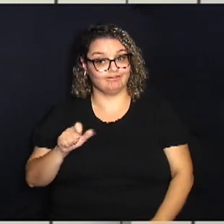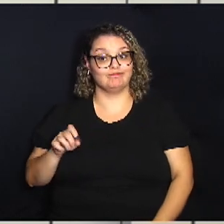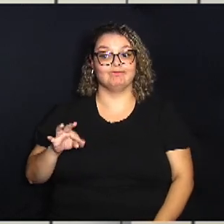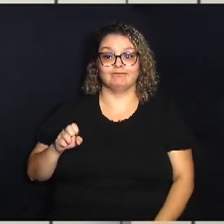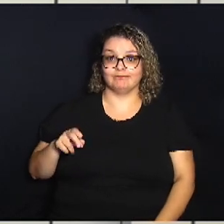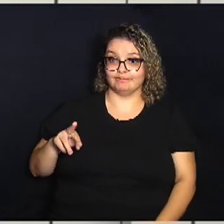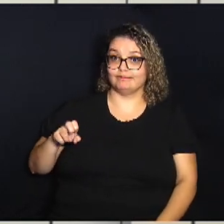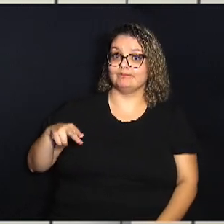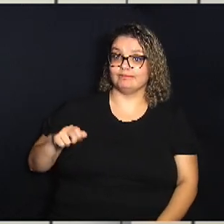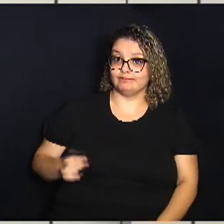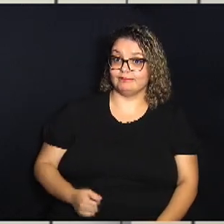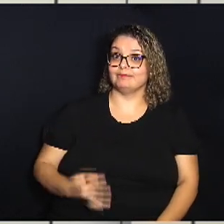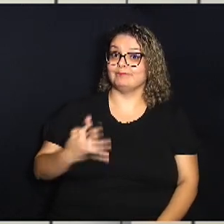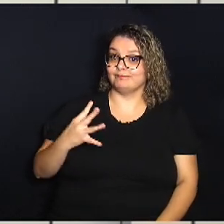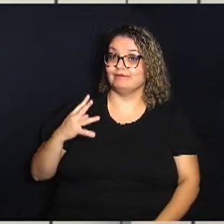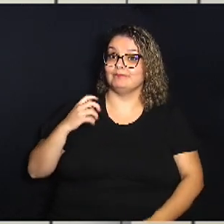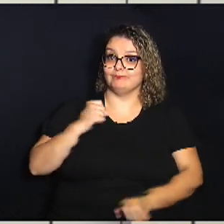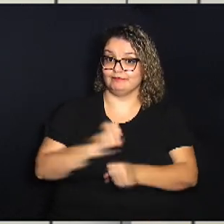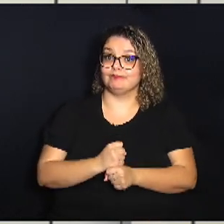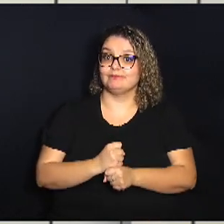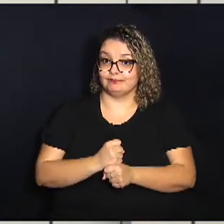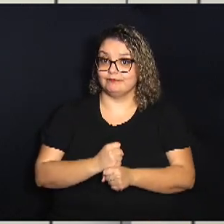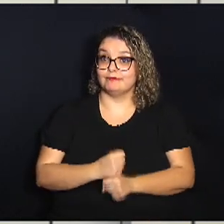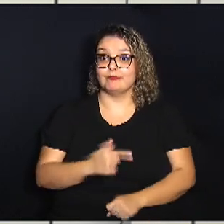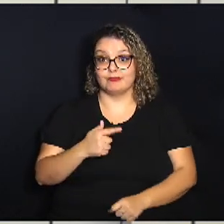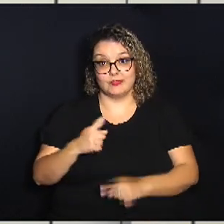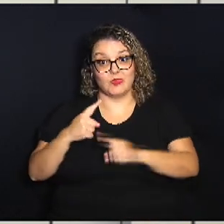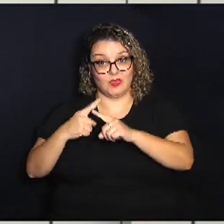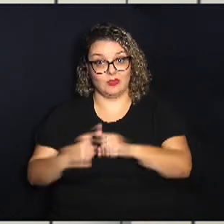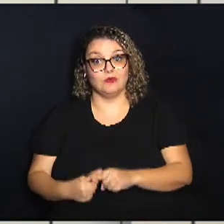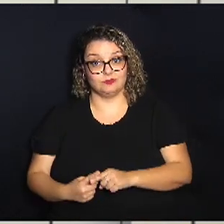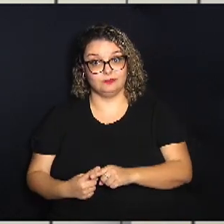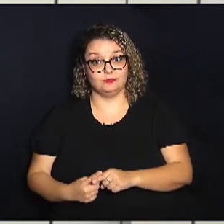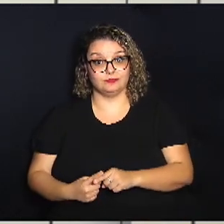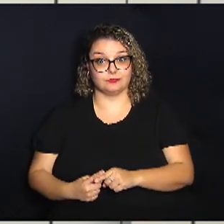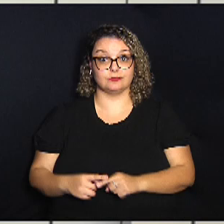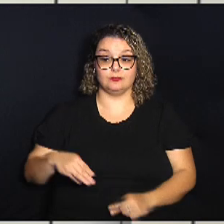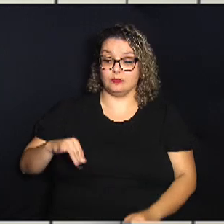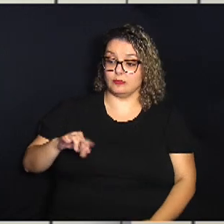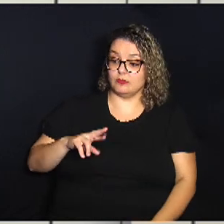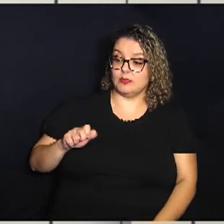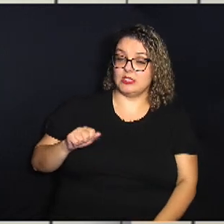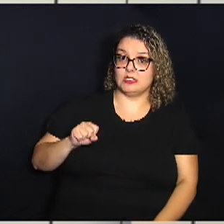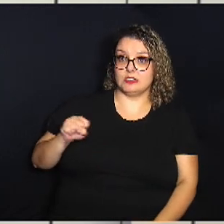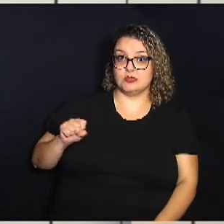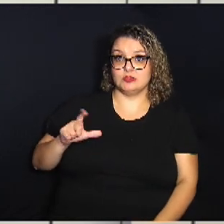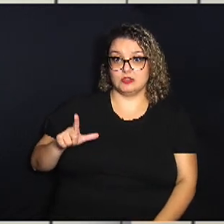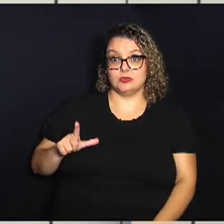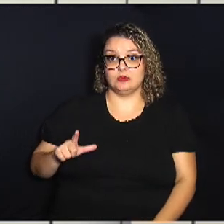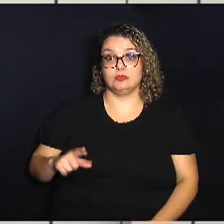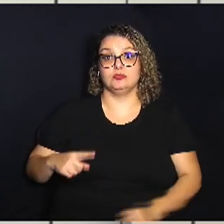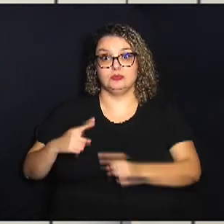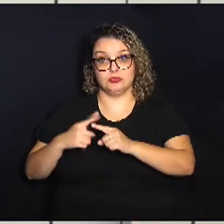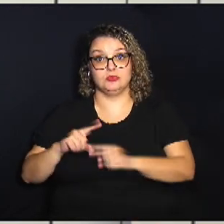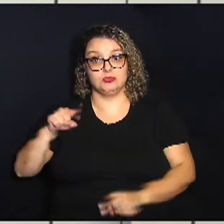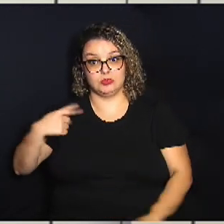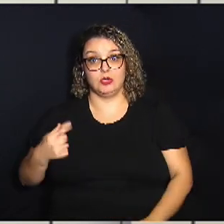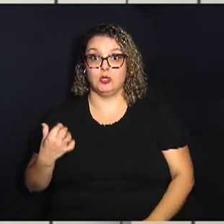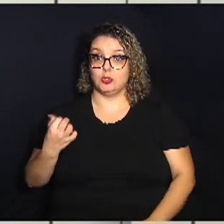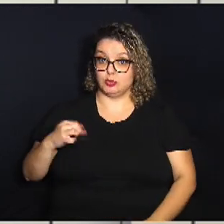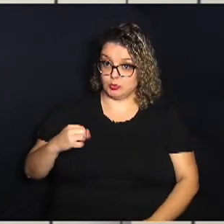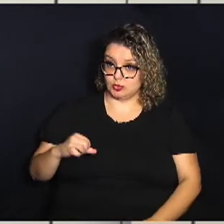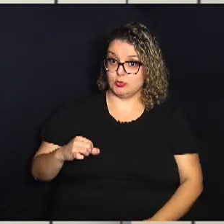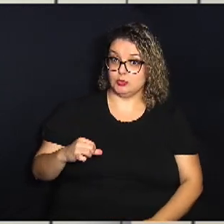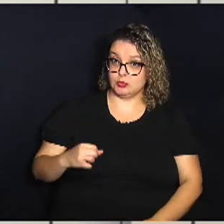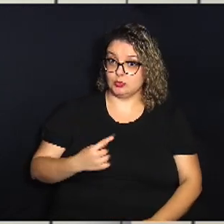B com apenas 4 pontos em 7 jogos e o Mirassol o adversário de logo mais é o nono colocado